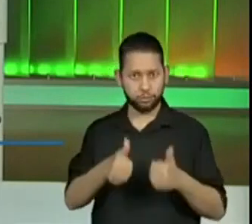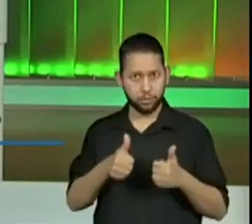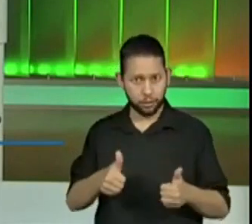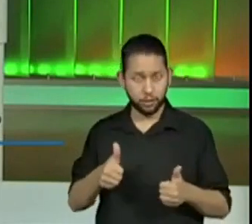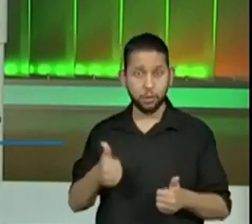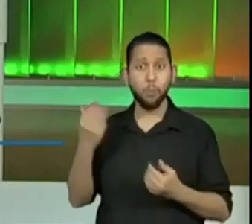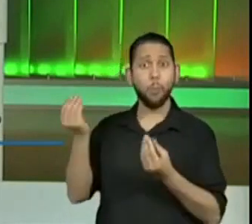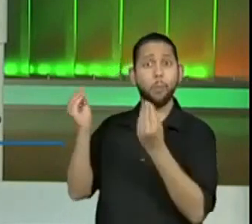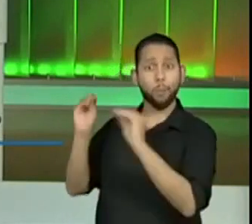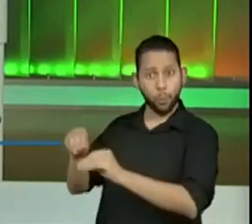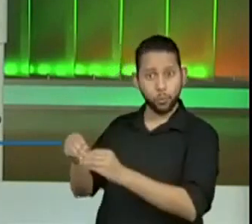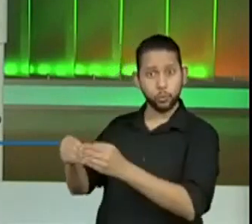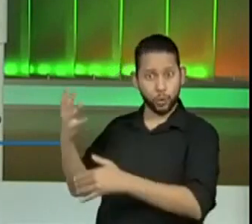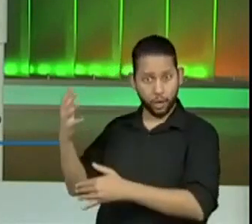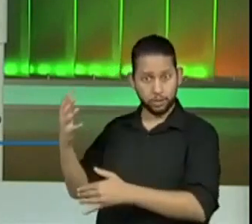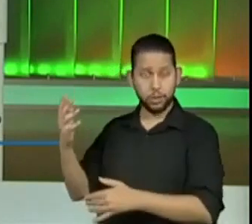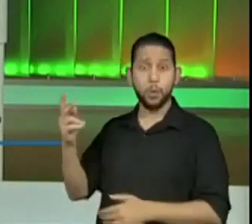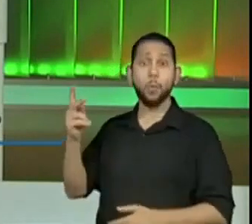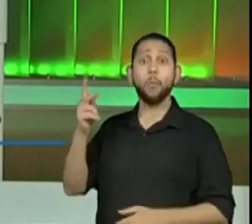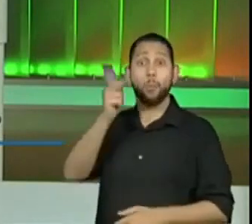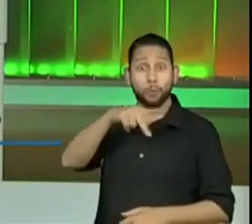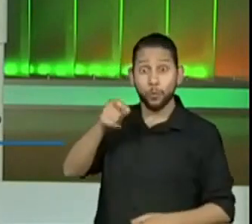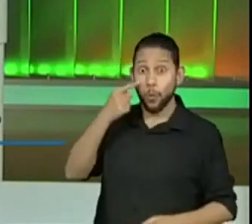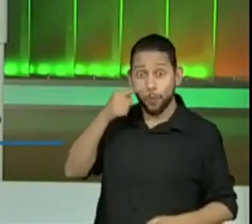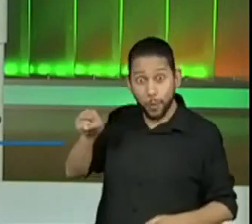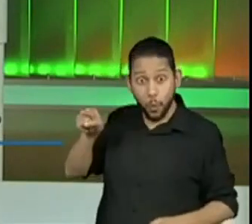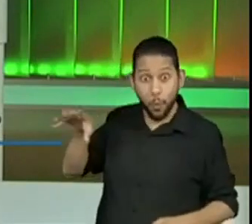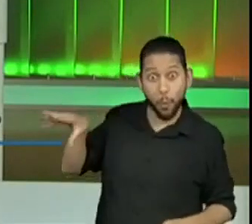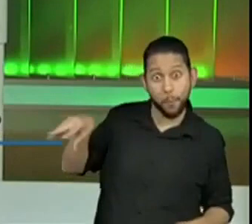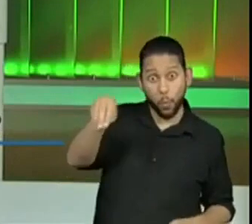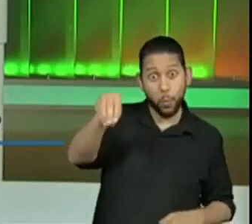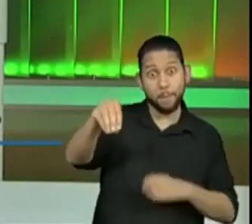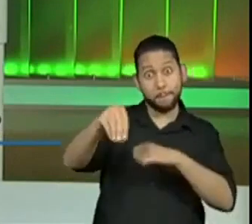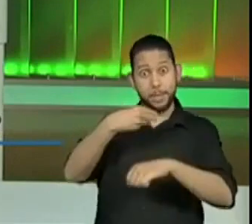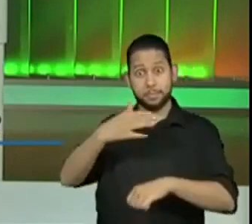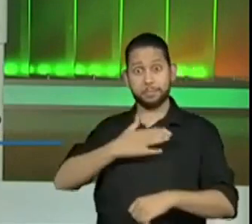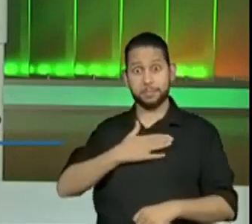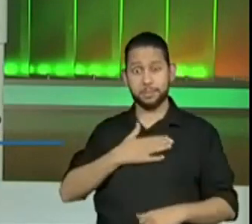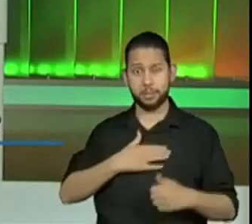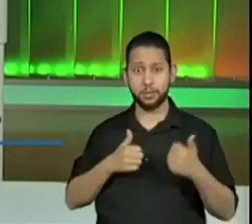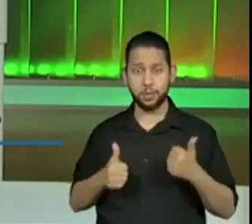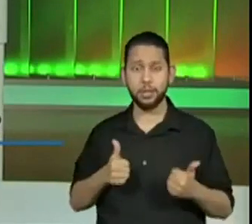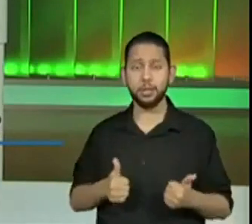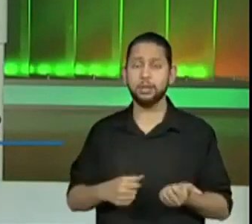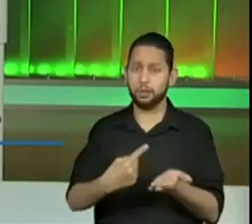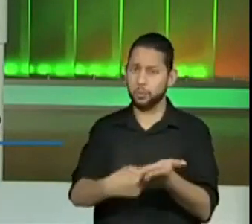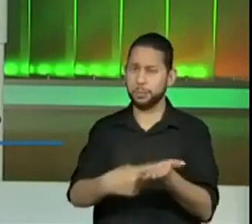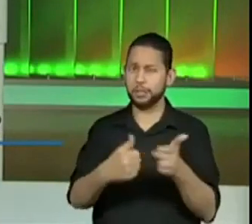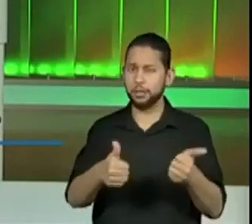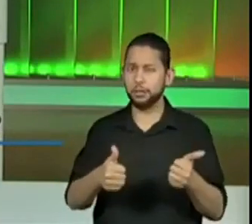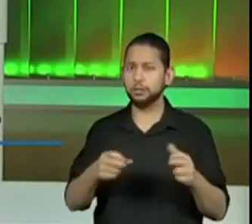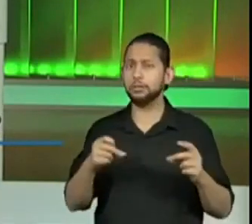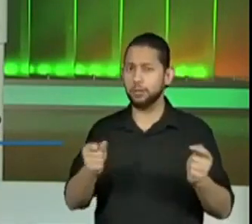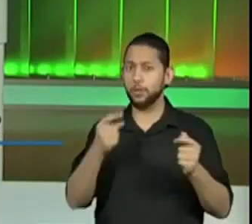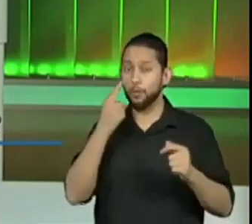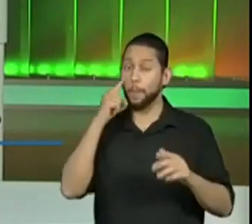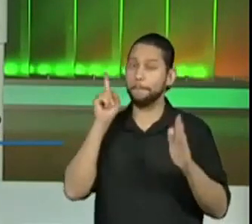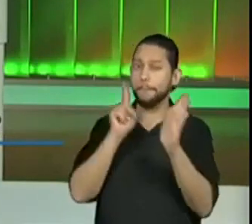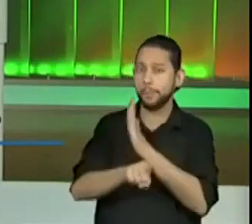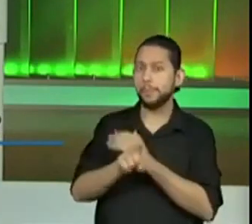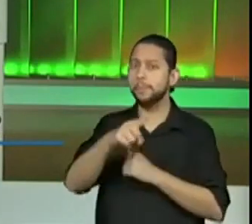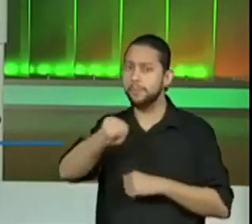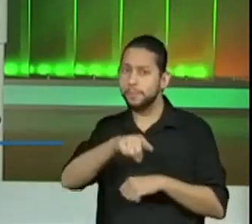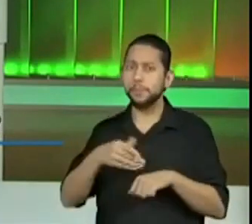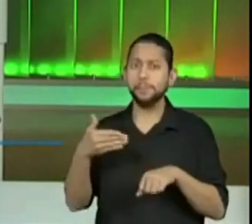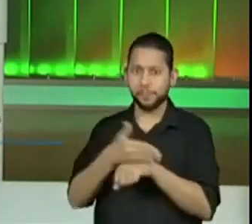contribuir aqui comigo. Ok? Combinado? A gente pode fazer esse trato. Então, presta atenção na pergunta e participem. Certo?